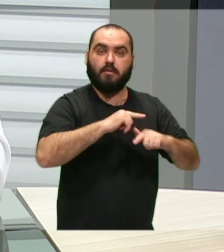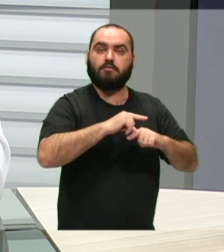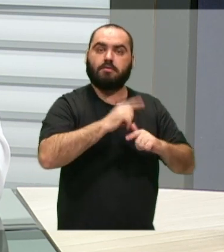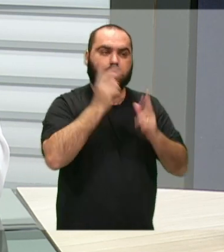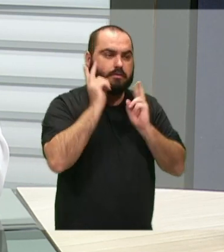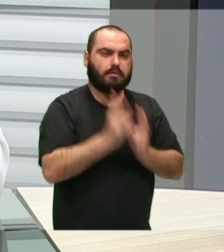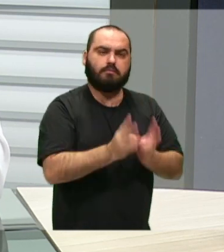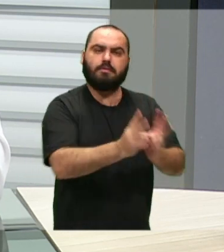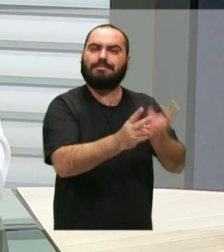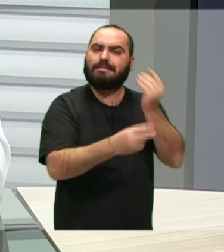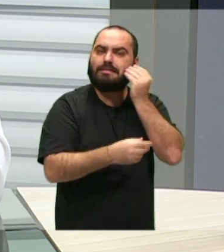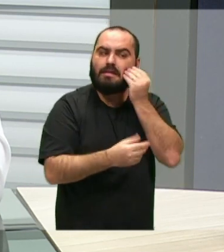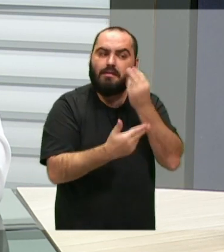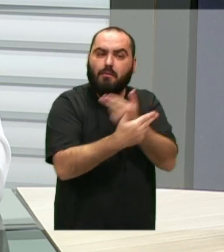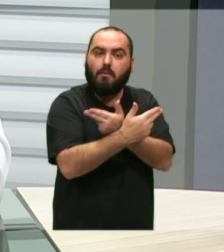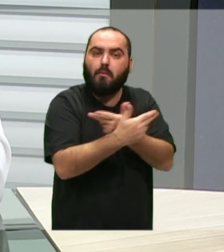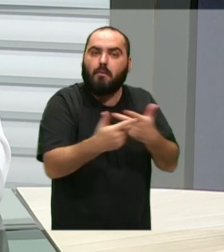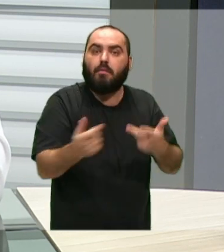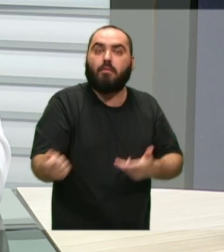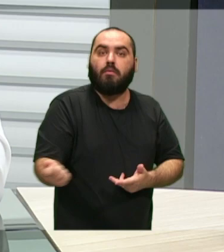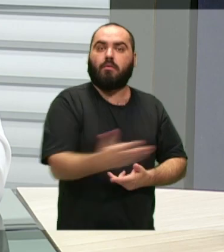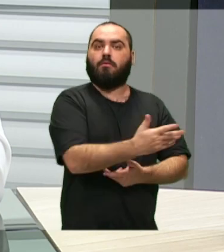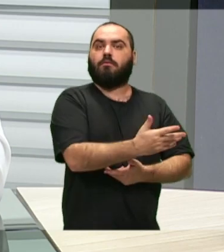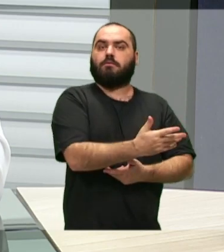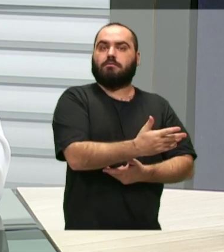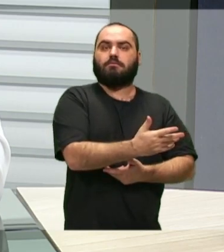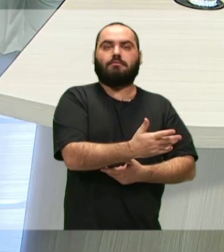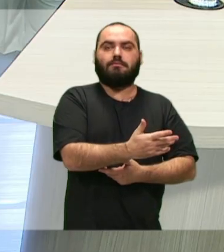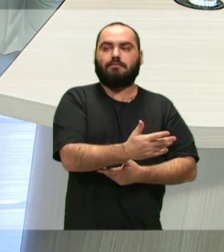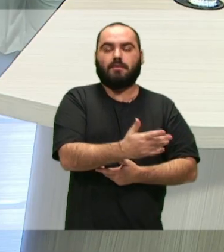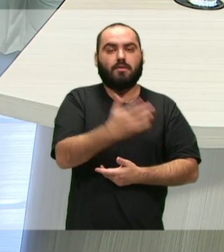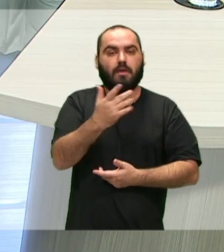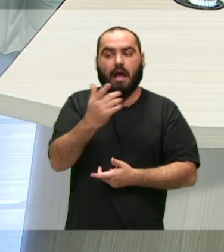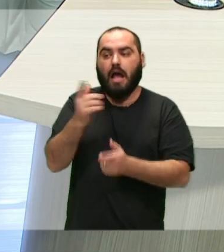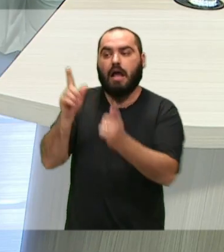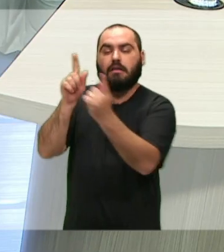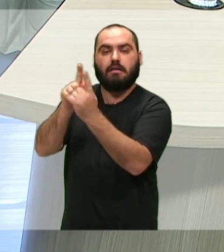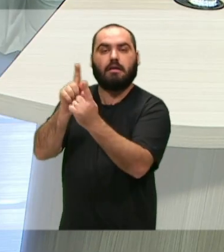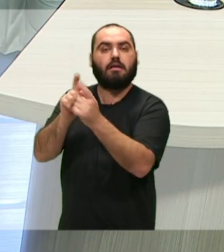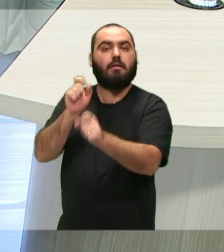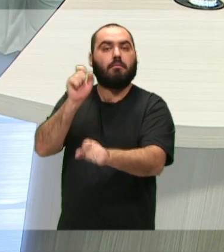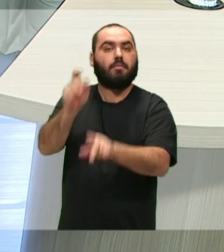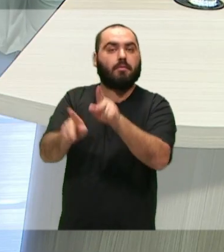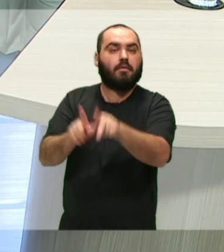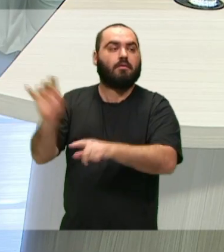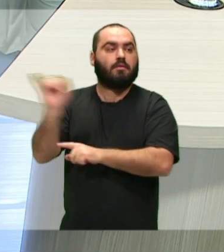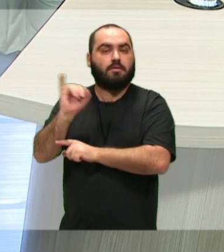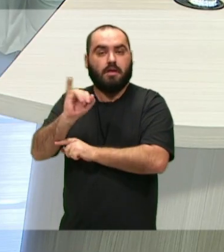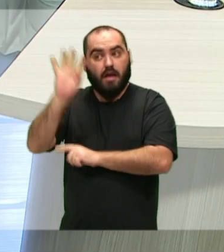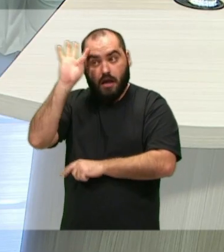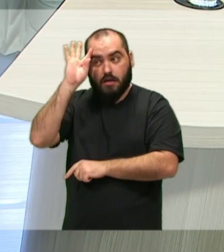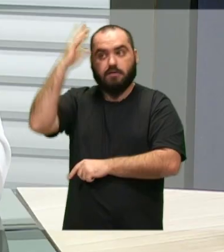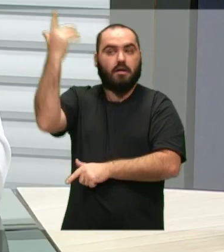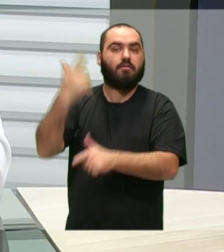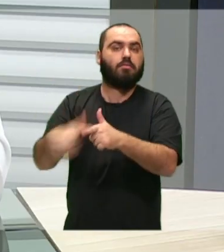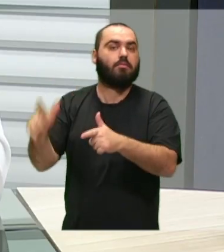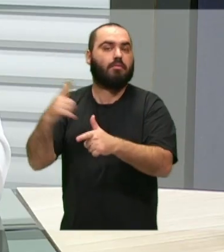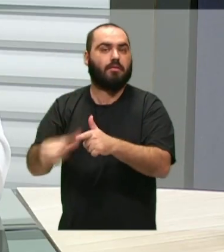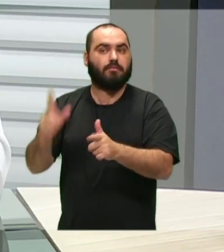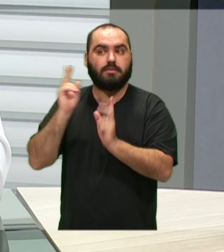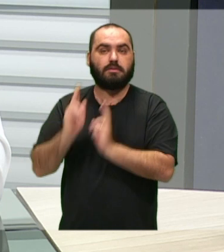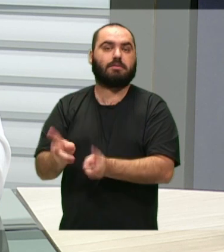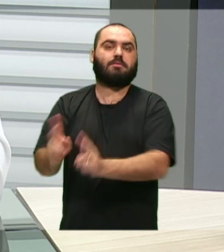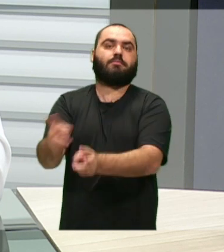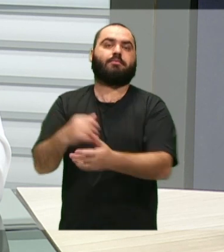do nosso tempo, que nós possamos dar entregas à população de Itajaí, que a gente possa resolver os gargalos. Então, o Poder Legislativo, em toda a sua